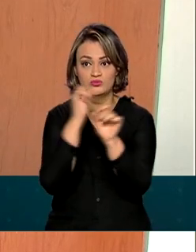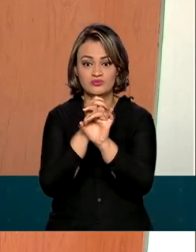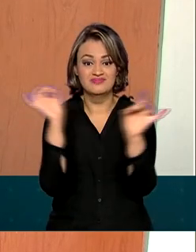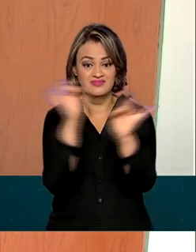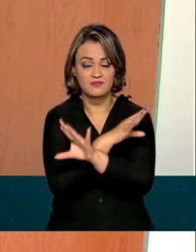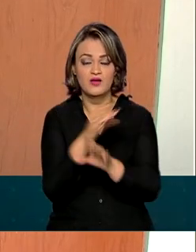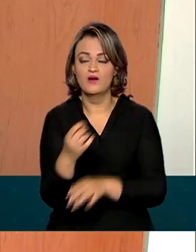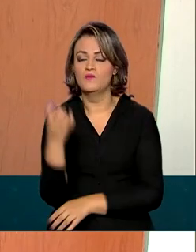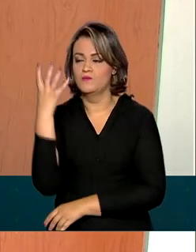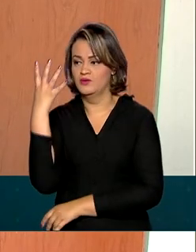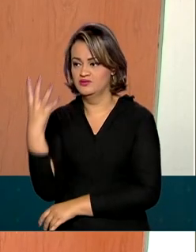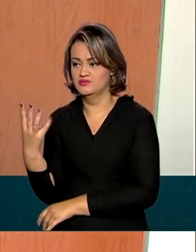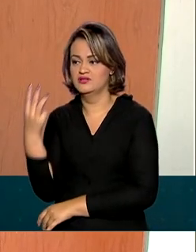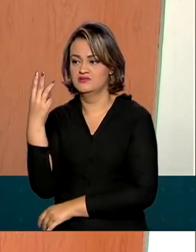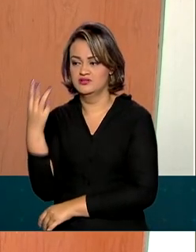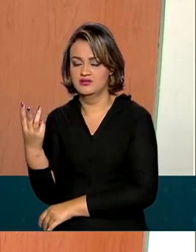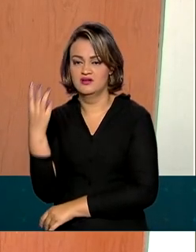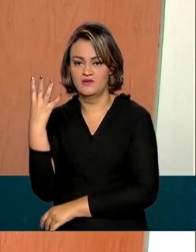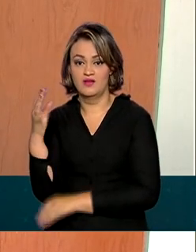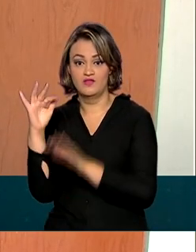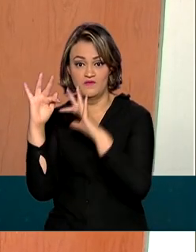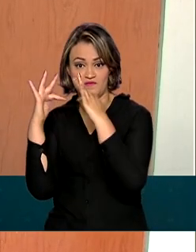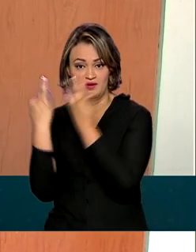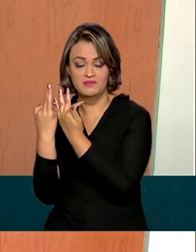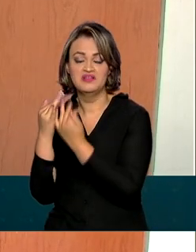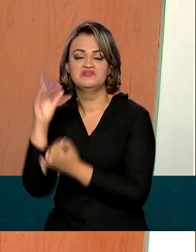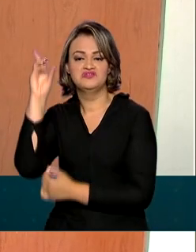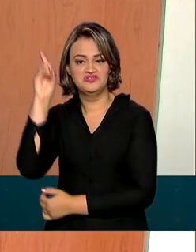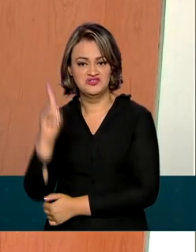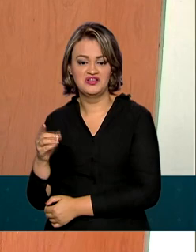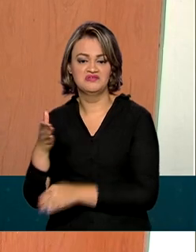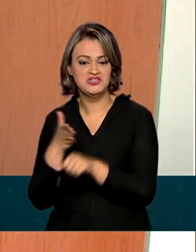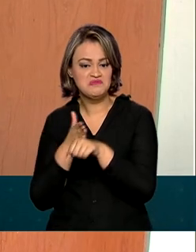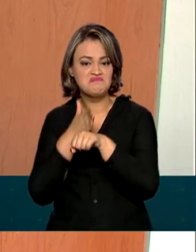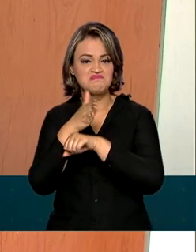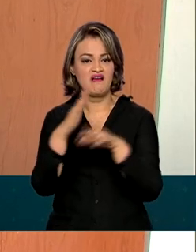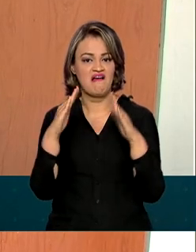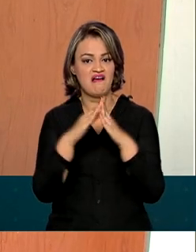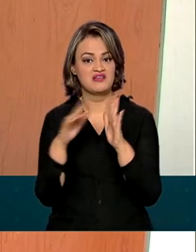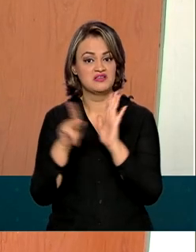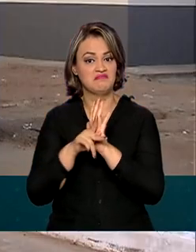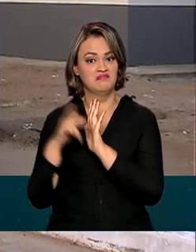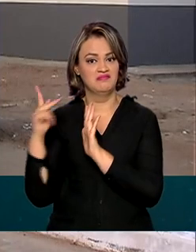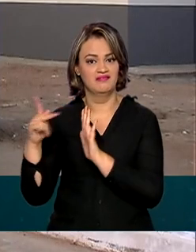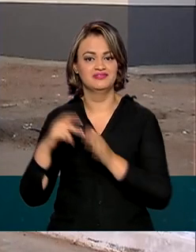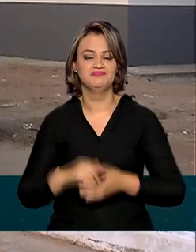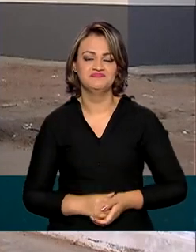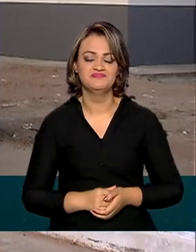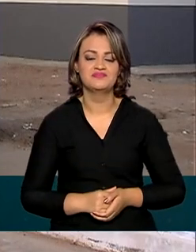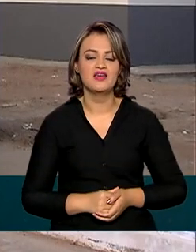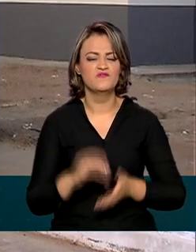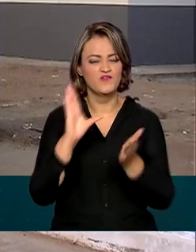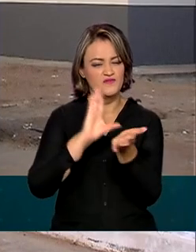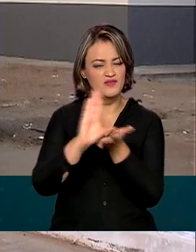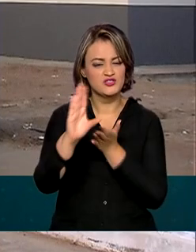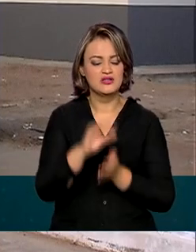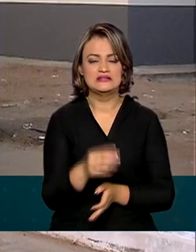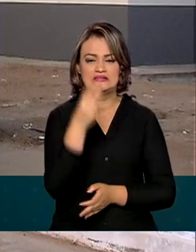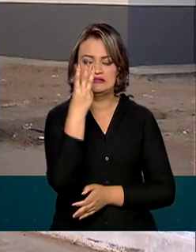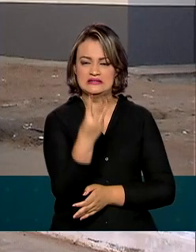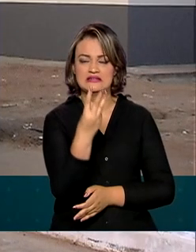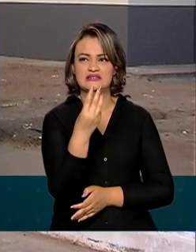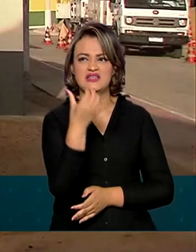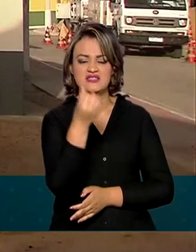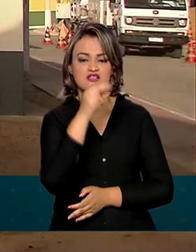famílias com renda até 1.900 reais vão poder realizar o sonho da casa própria. Foram investidos mais de 36